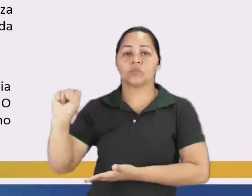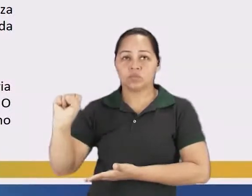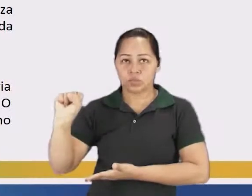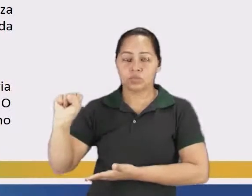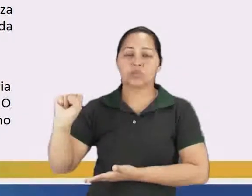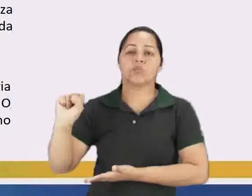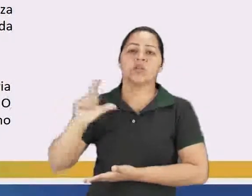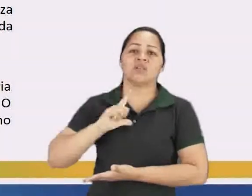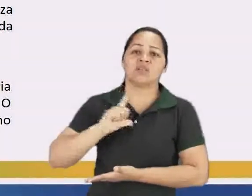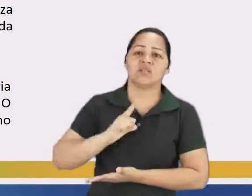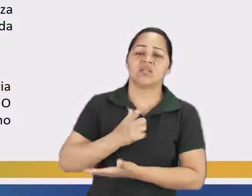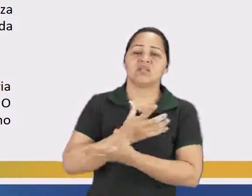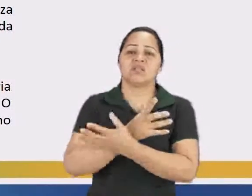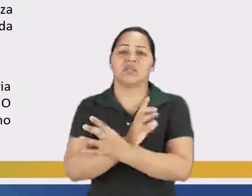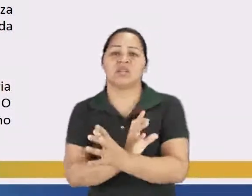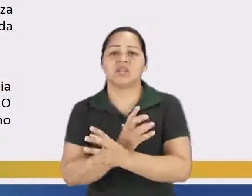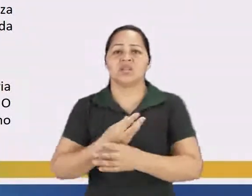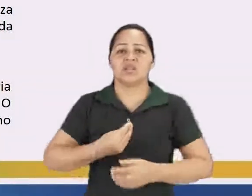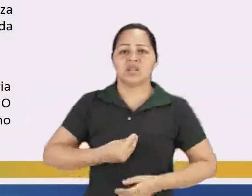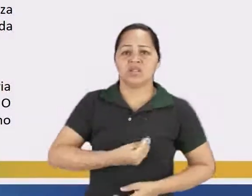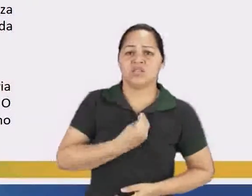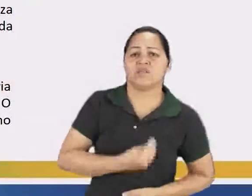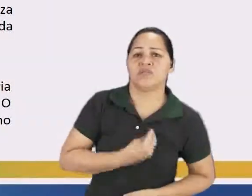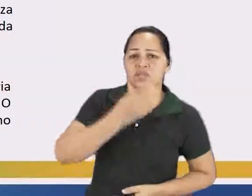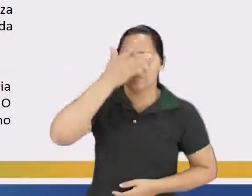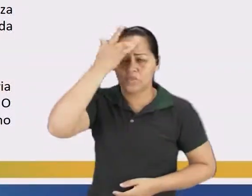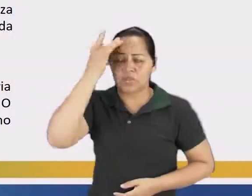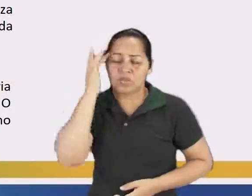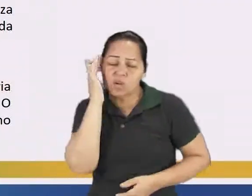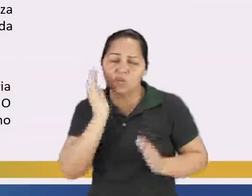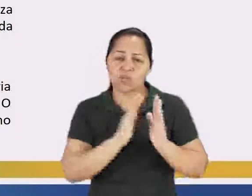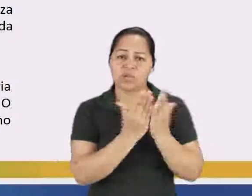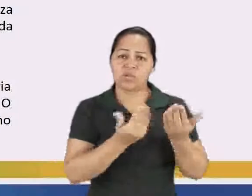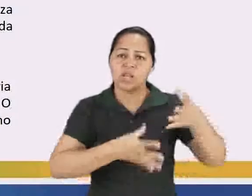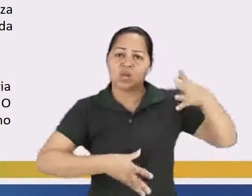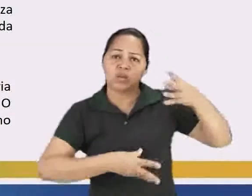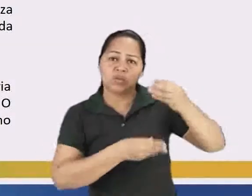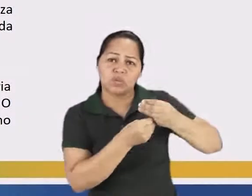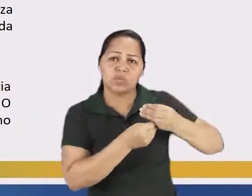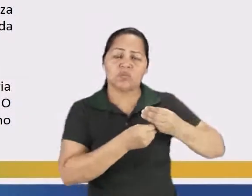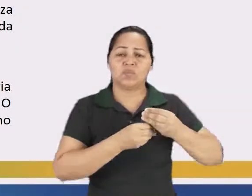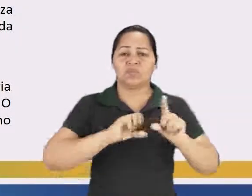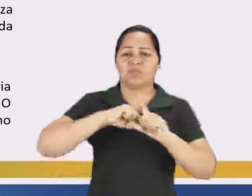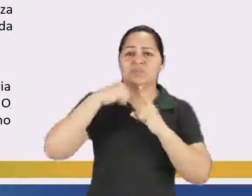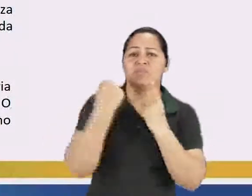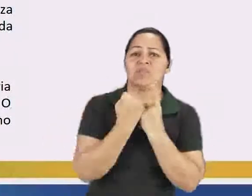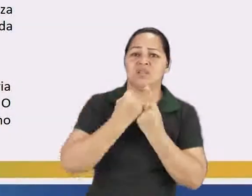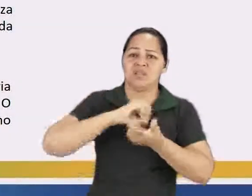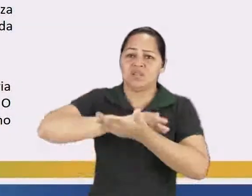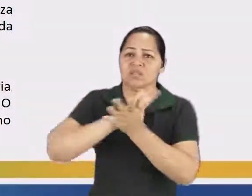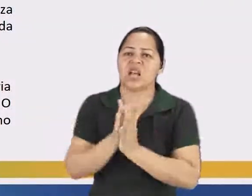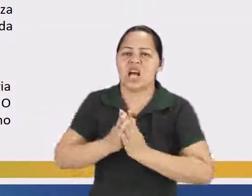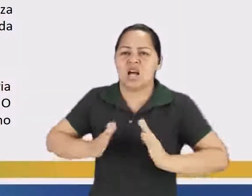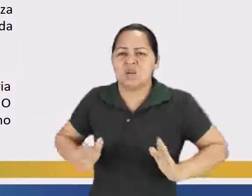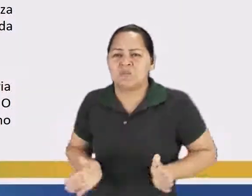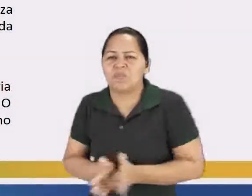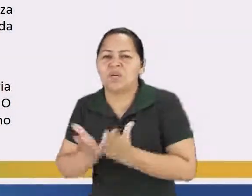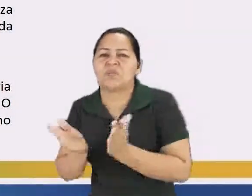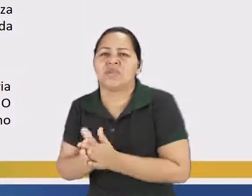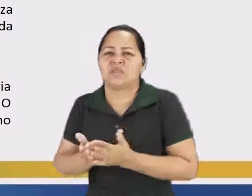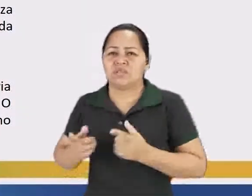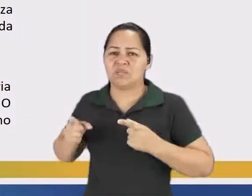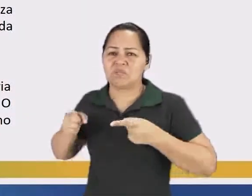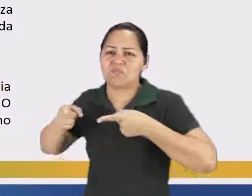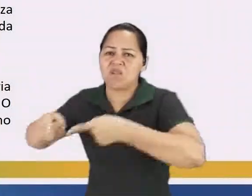mazelas da vida humana, acrescentam à vida social e denigrem o fator humano das